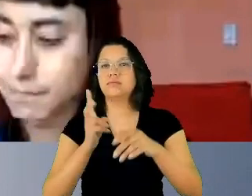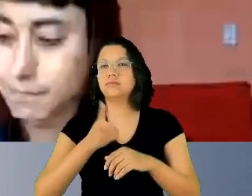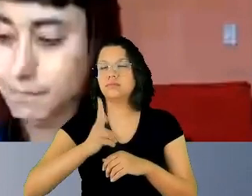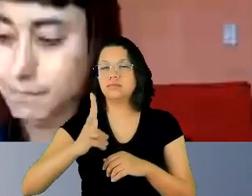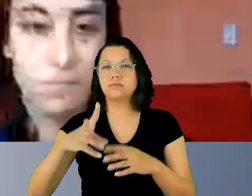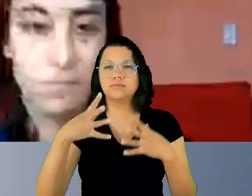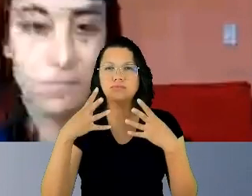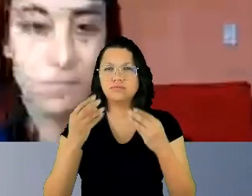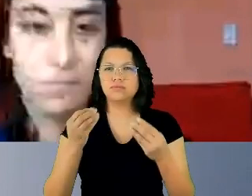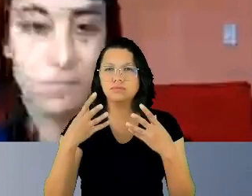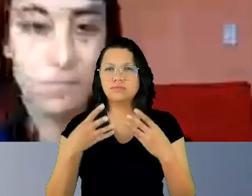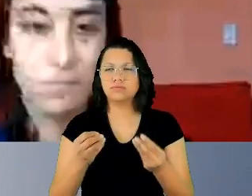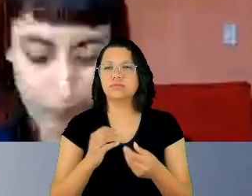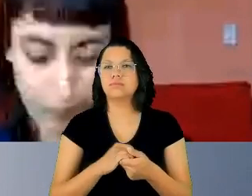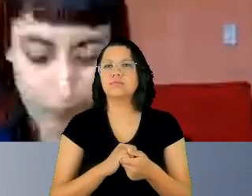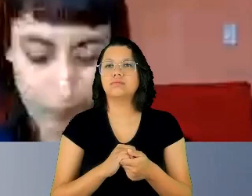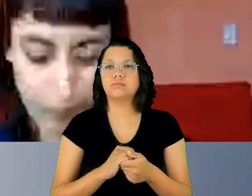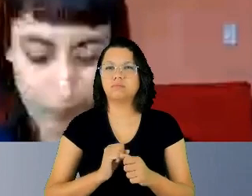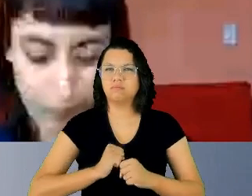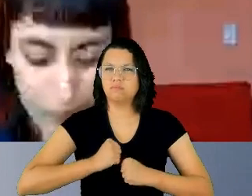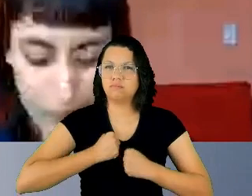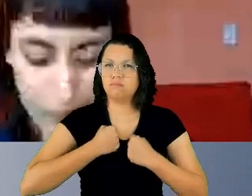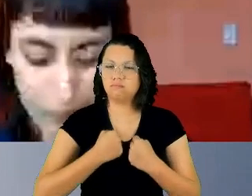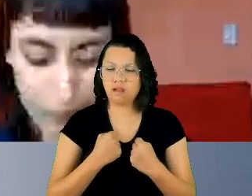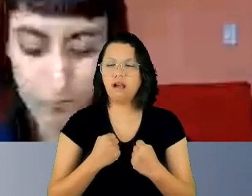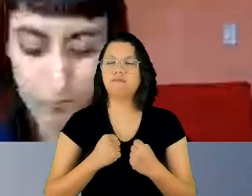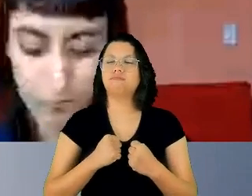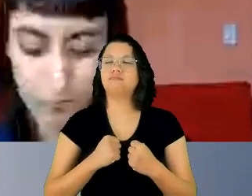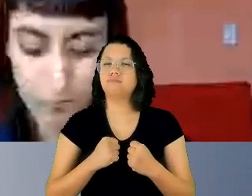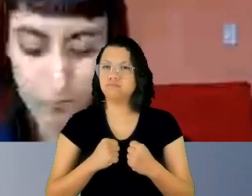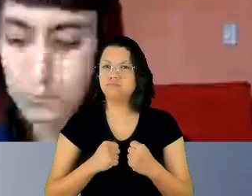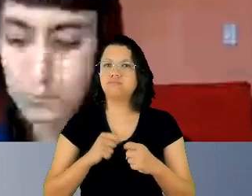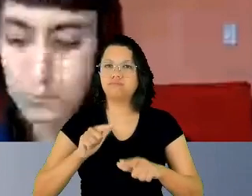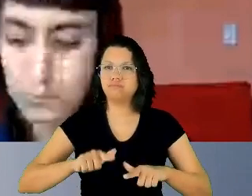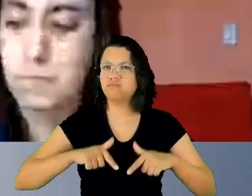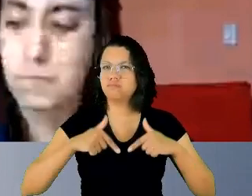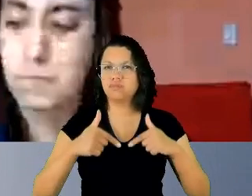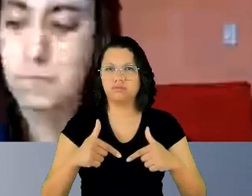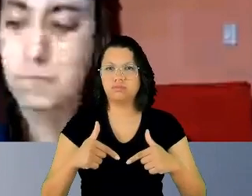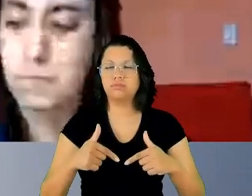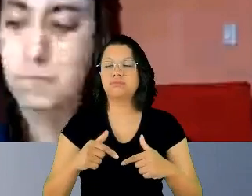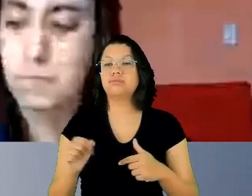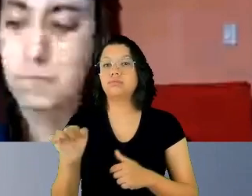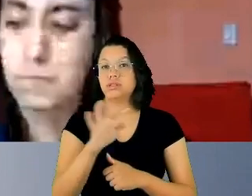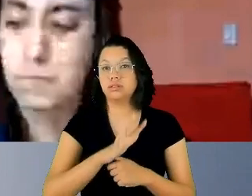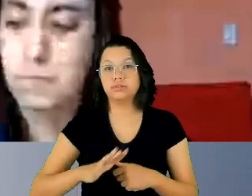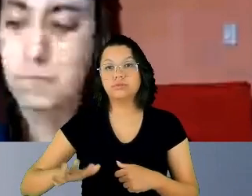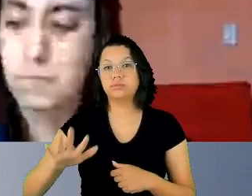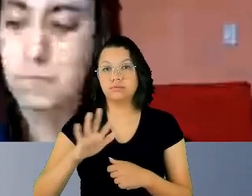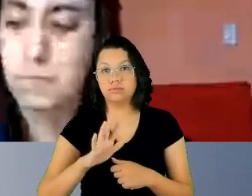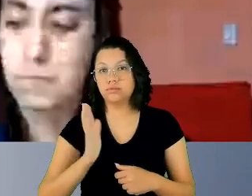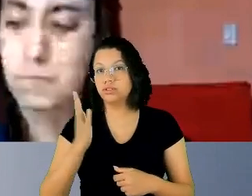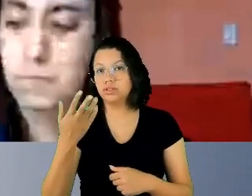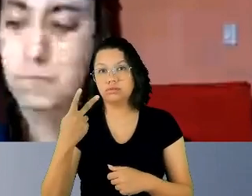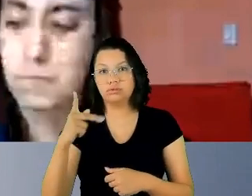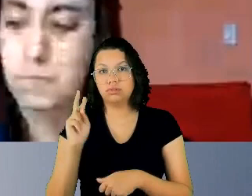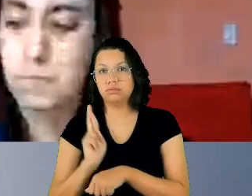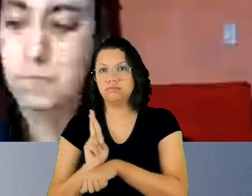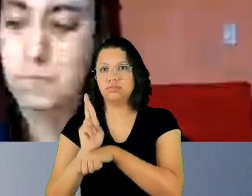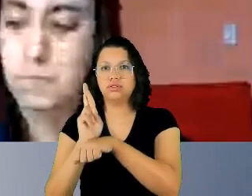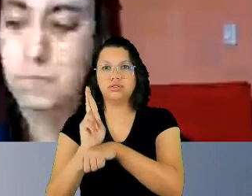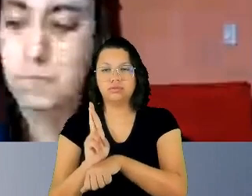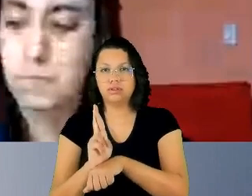bravo lutador nesta seara e já com a sua representatividade